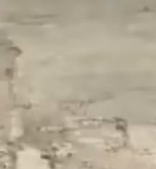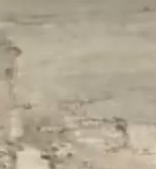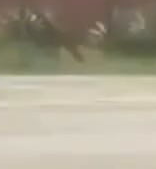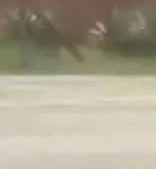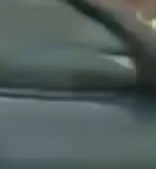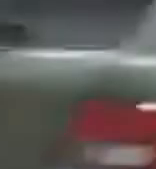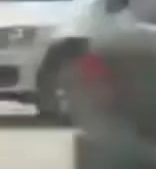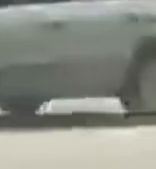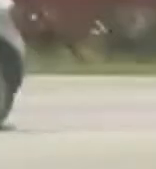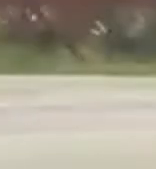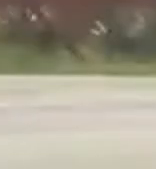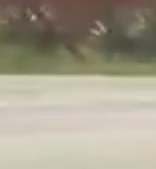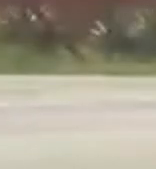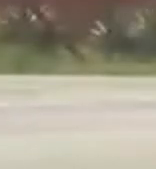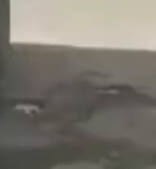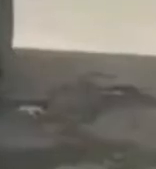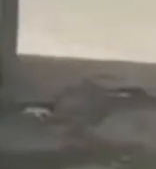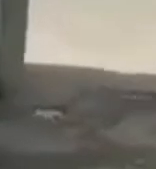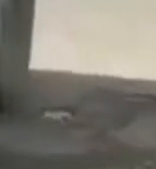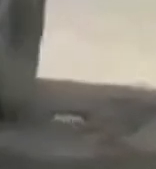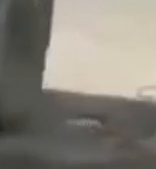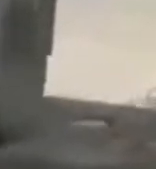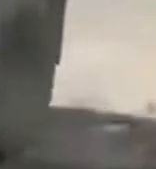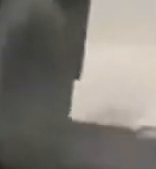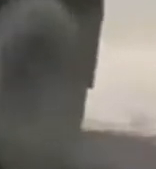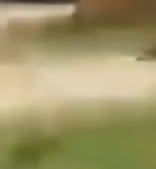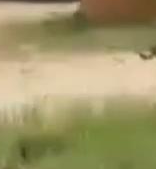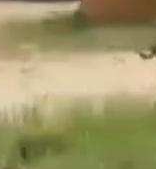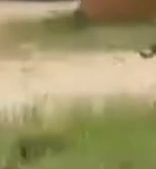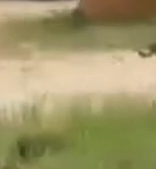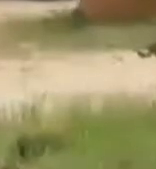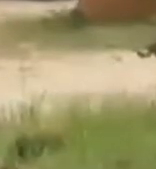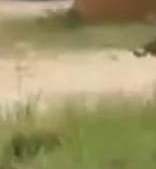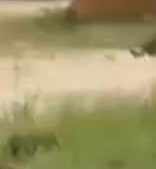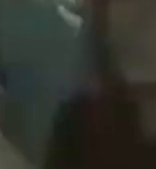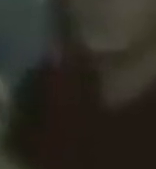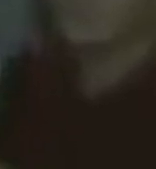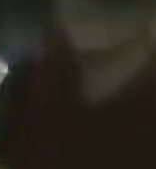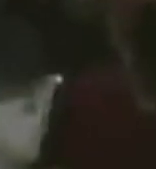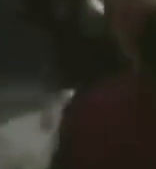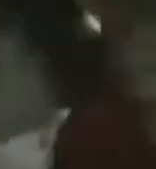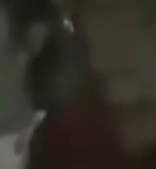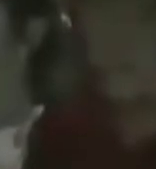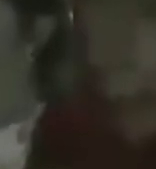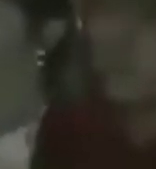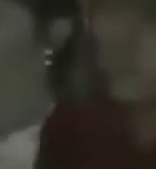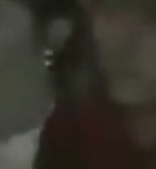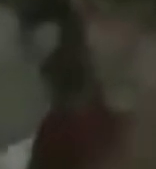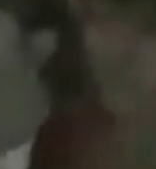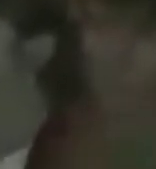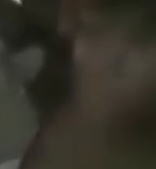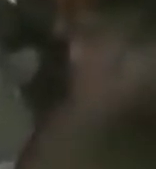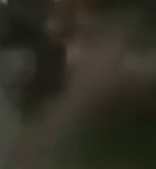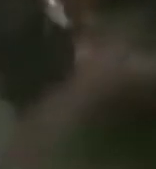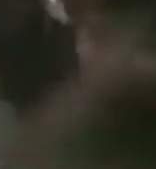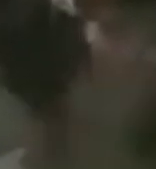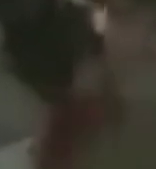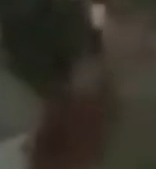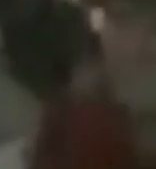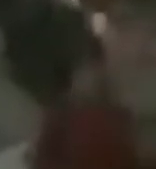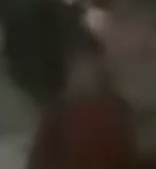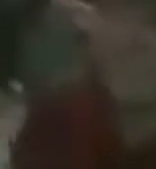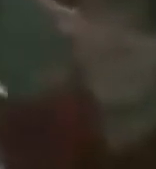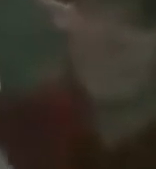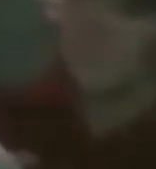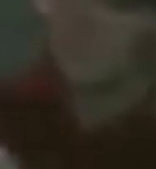7 e construção de uma sede própria para a Secretaria de Obras. Em 2009, Zucchi venceu pela segunda